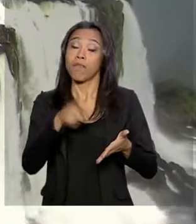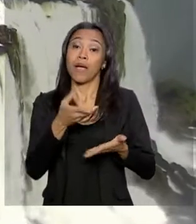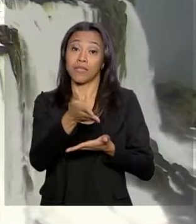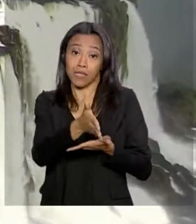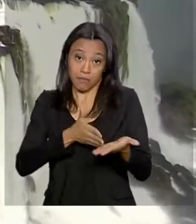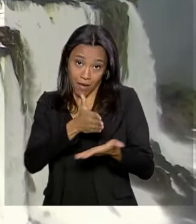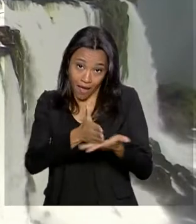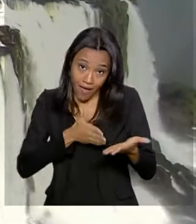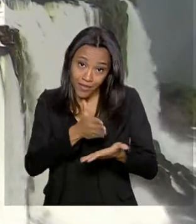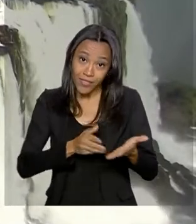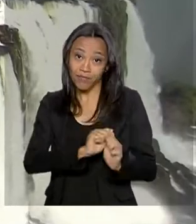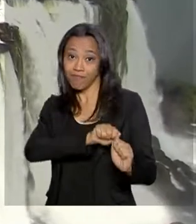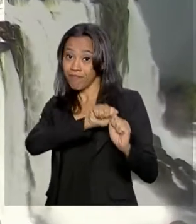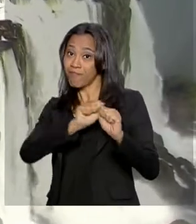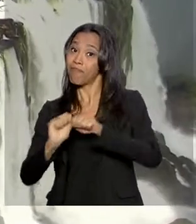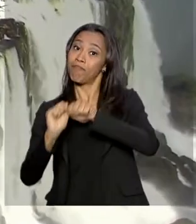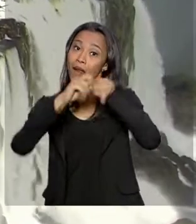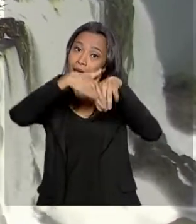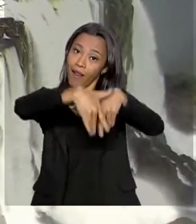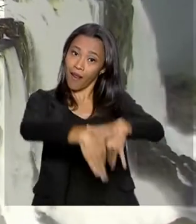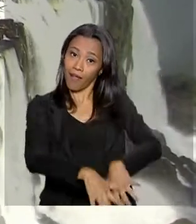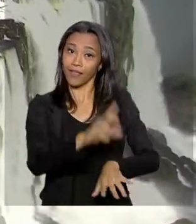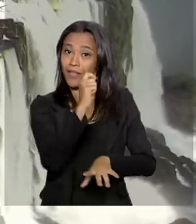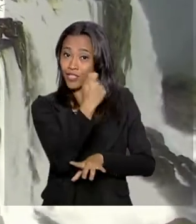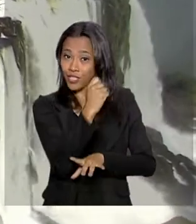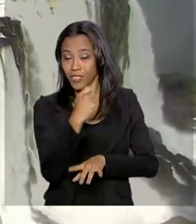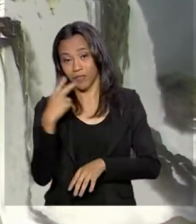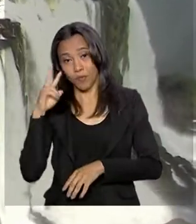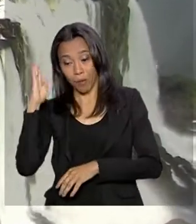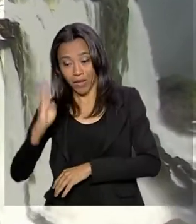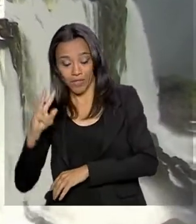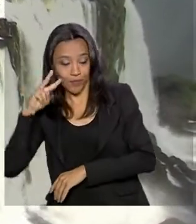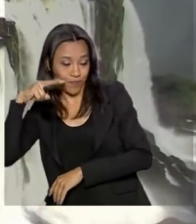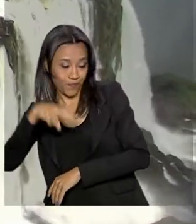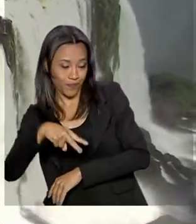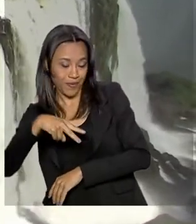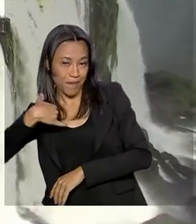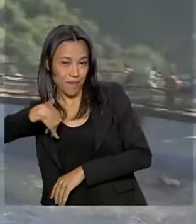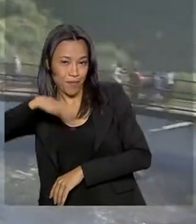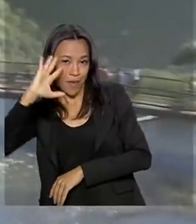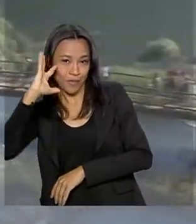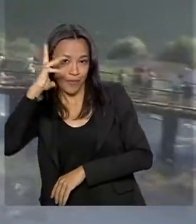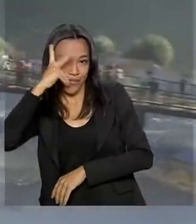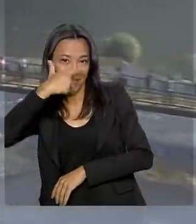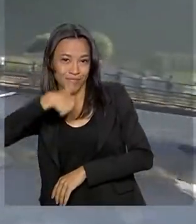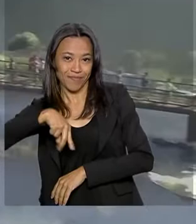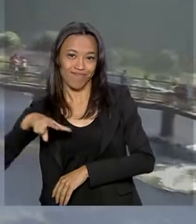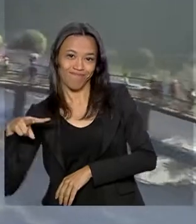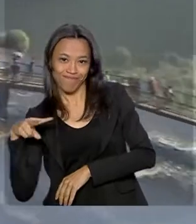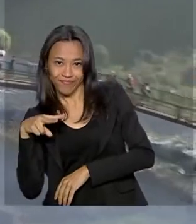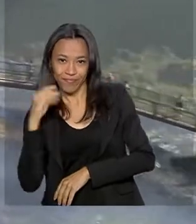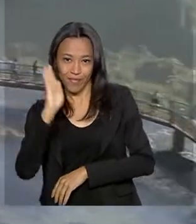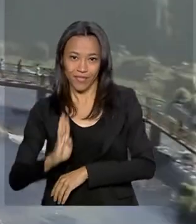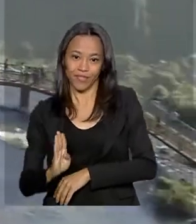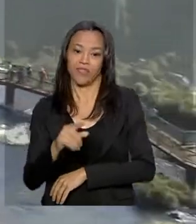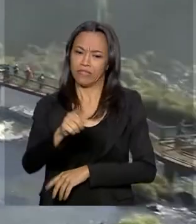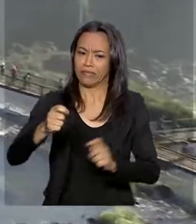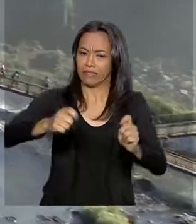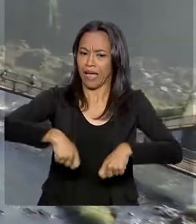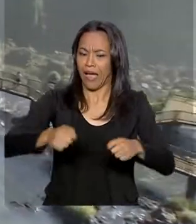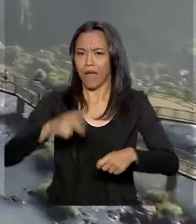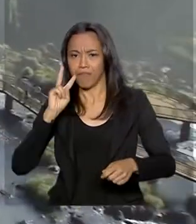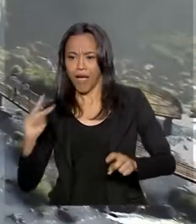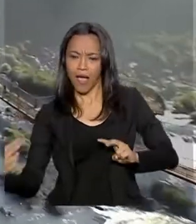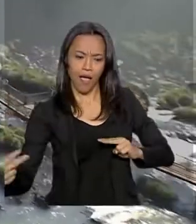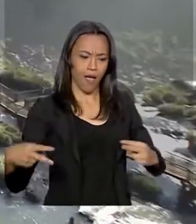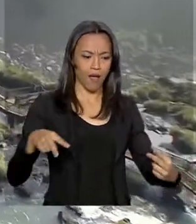das quedas fica na Argentina, a vista do Brasil é mais privilegiada. É possível olhar as cataratas por vários